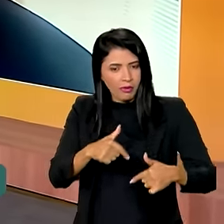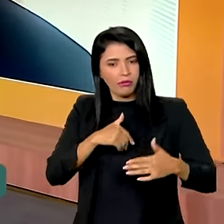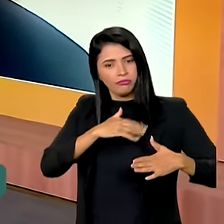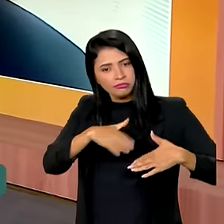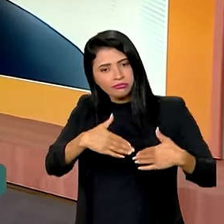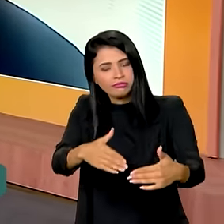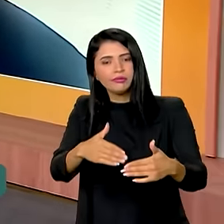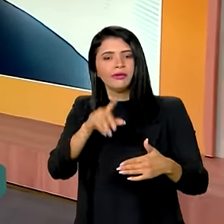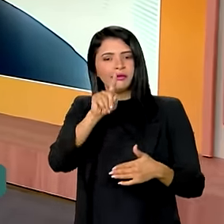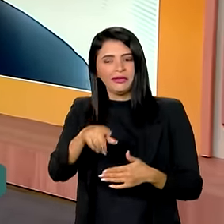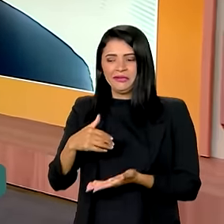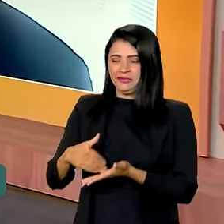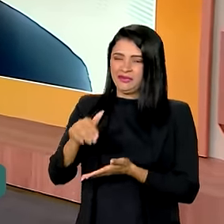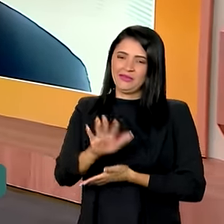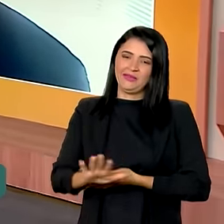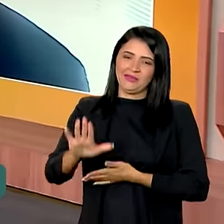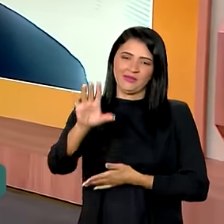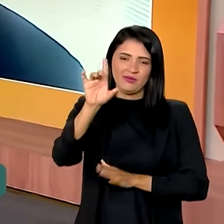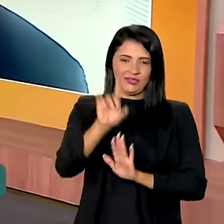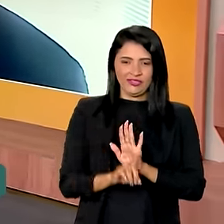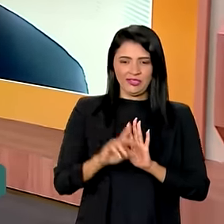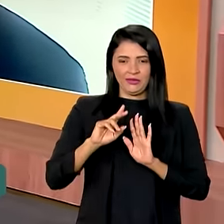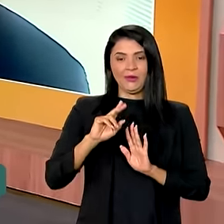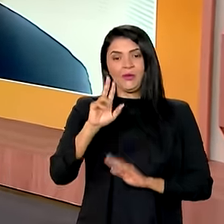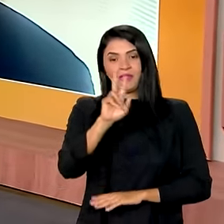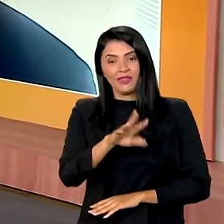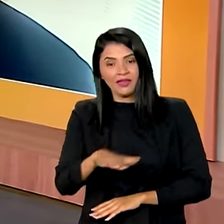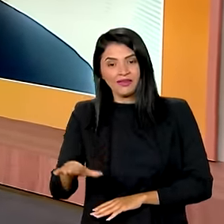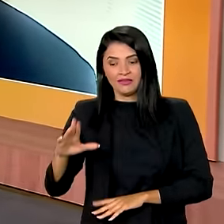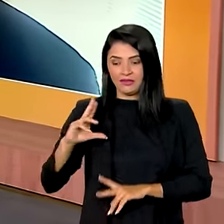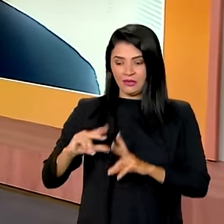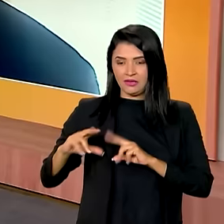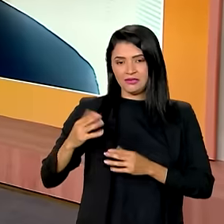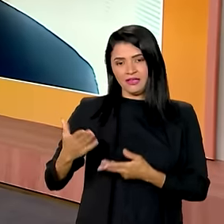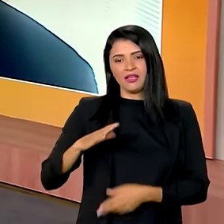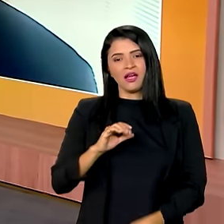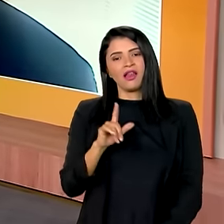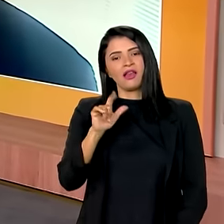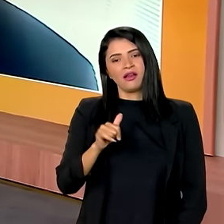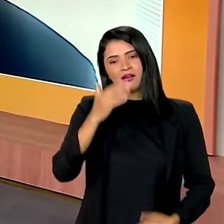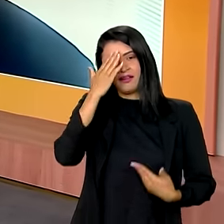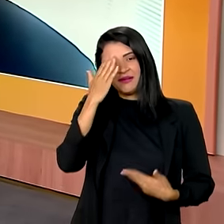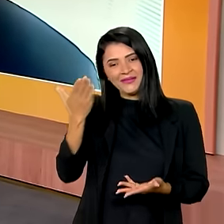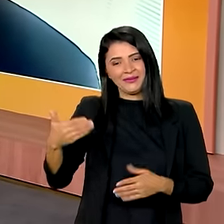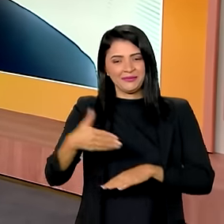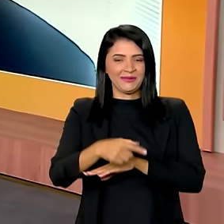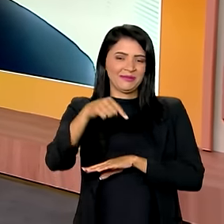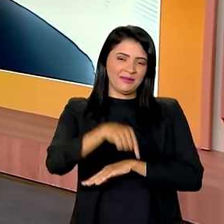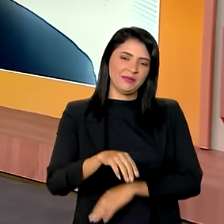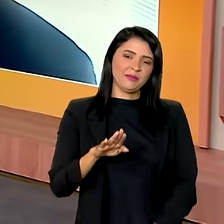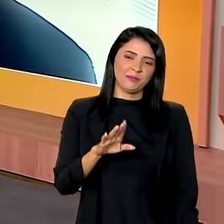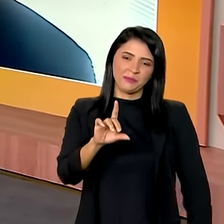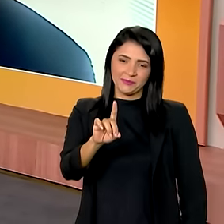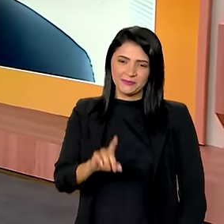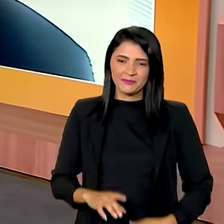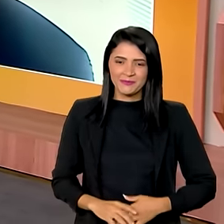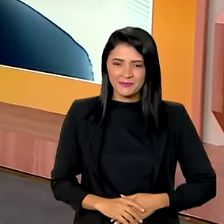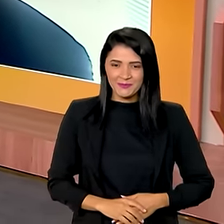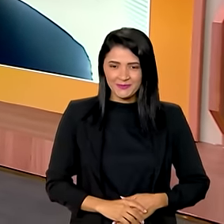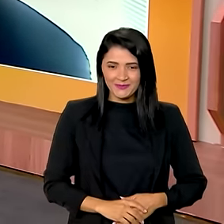andando. Secretário Nacional dos Direitos da Criança e do Adolescente, Cláudio Augusto Vieira, muito obrigada pela sua participação aqui no Brasil em Dia.